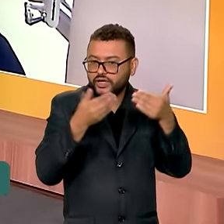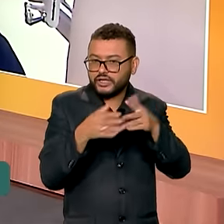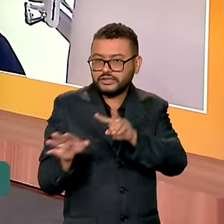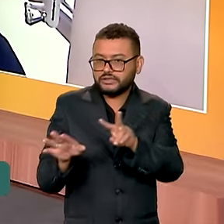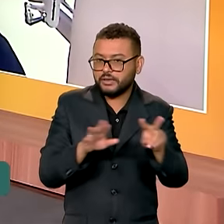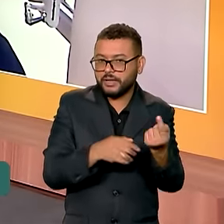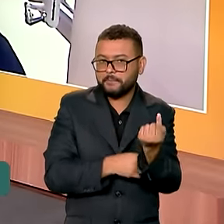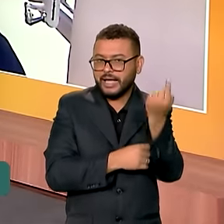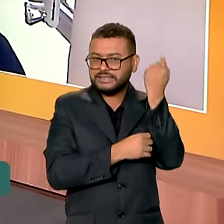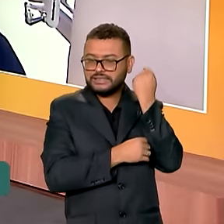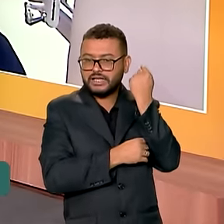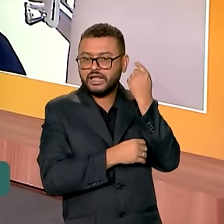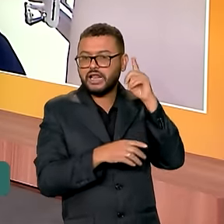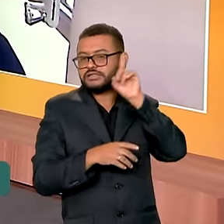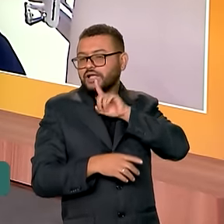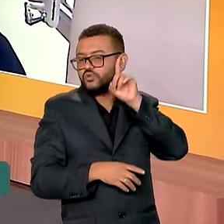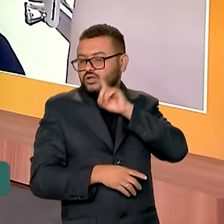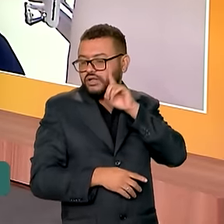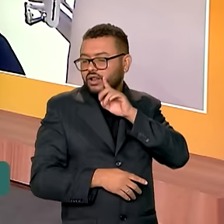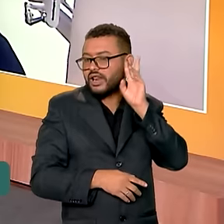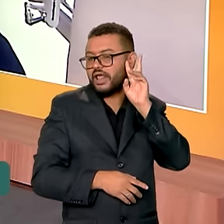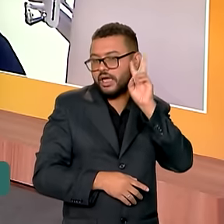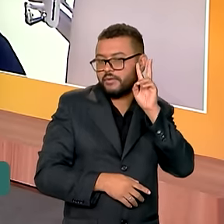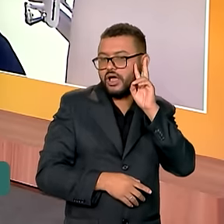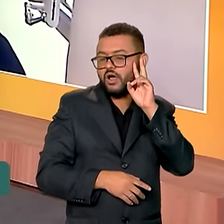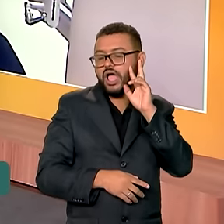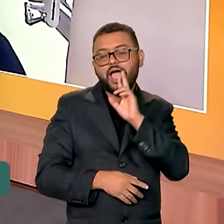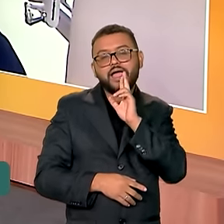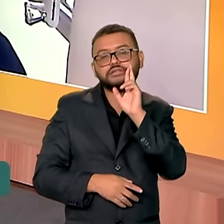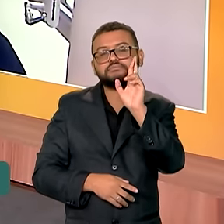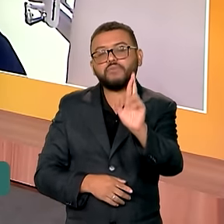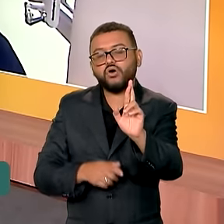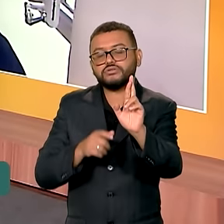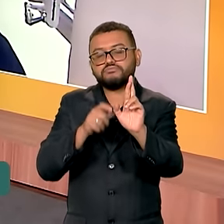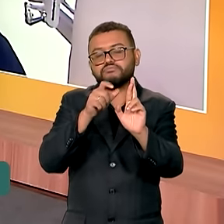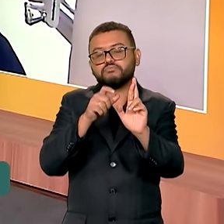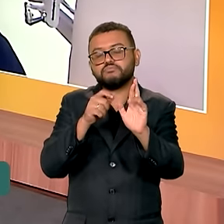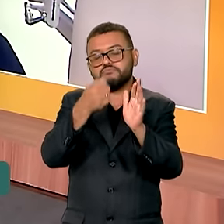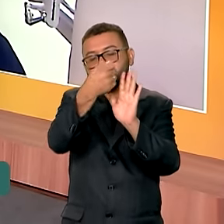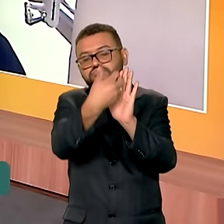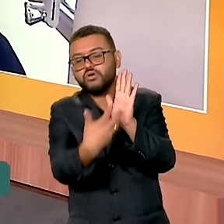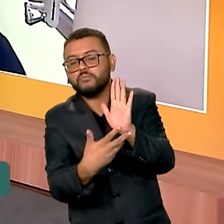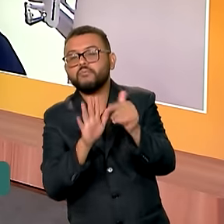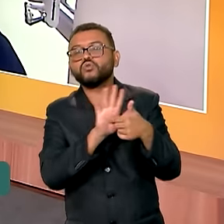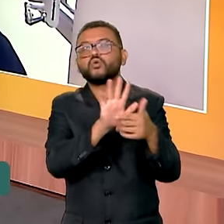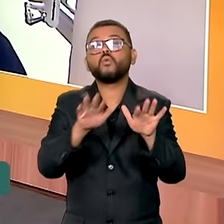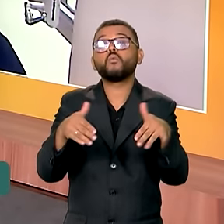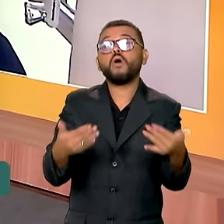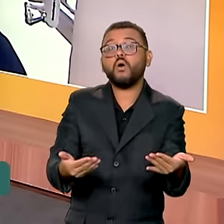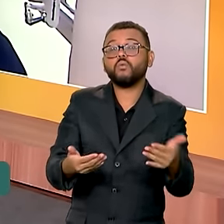passada na Califórnia, nos Estados Unidos. Quais foram os resultados aí que o senhor mostrou nessa conferência?